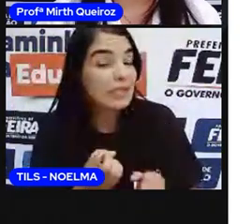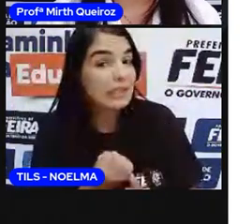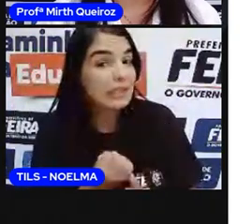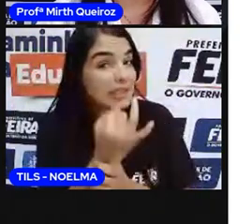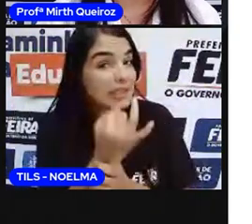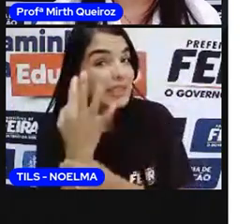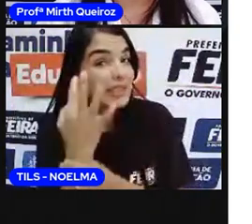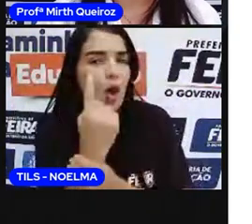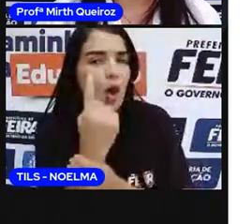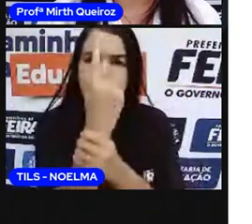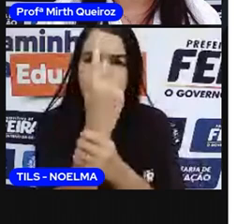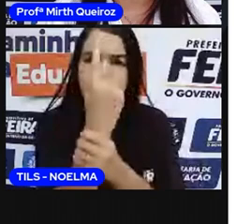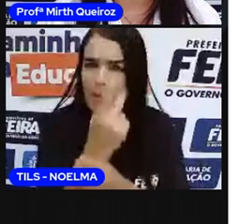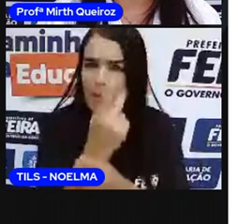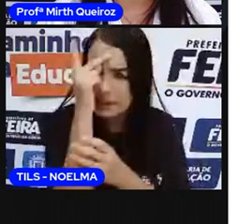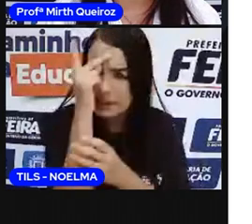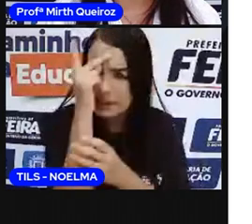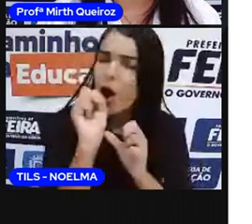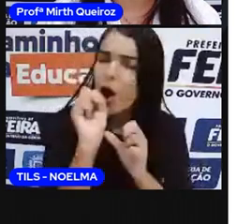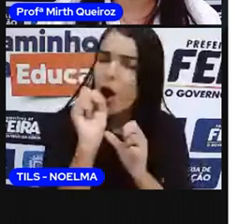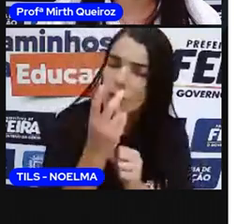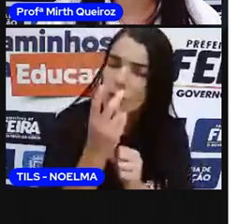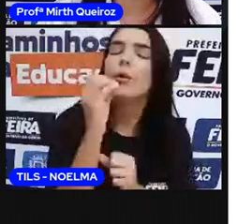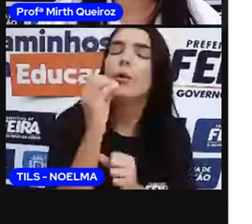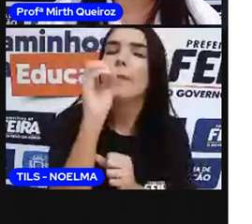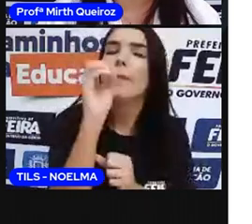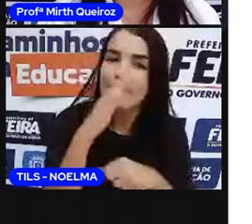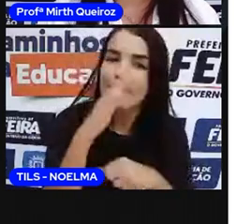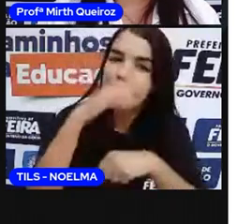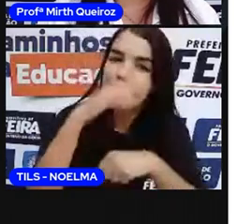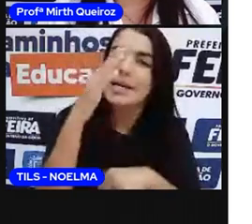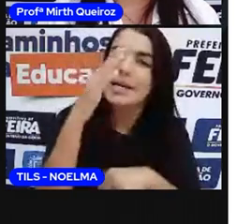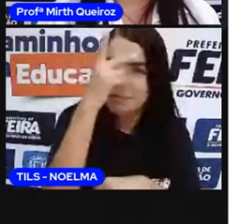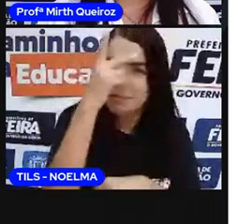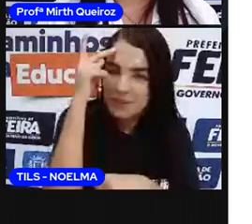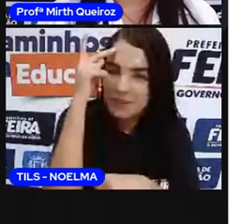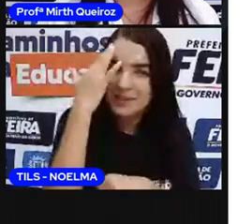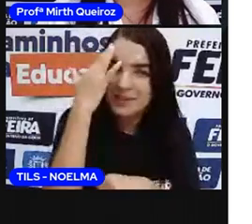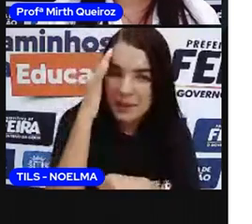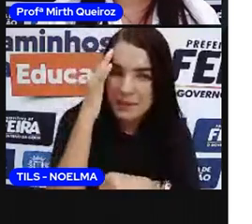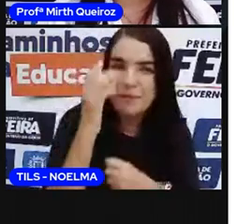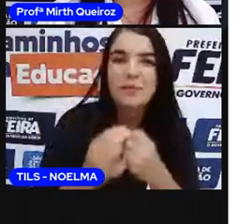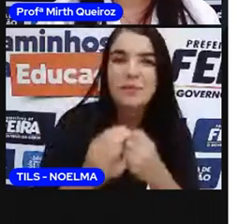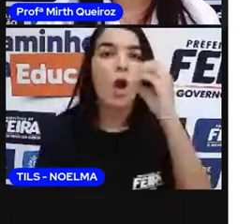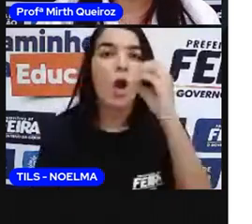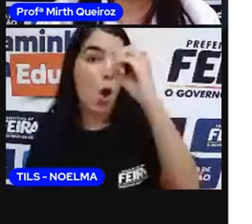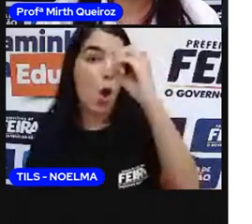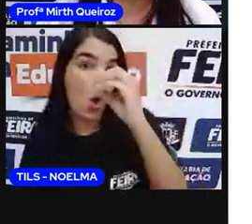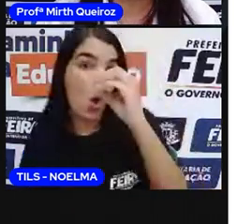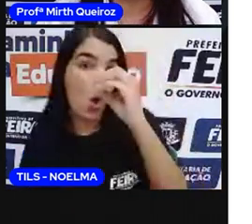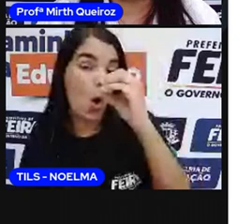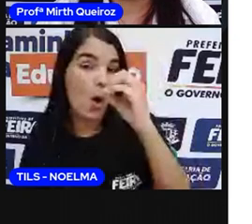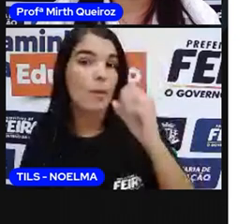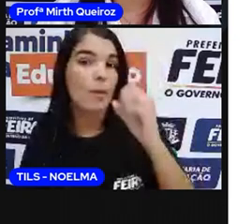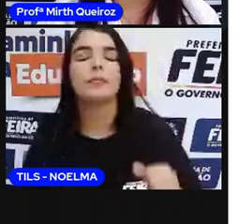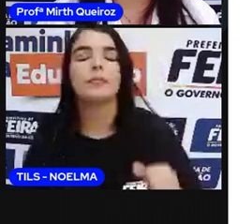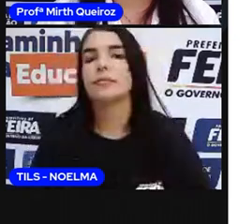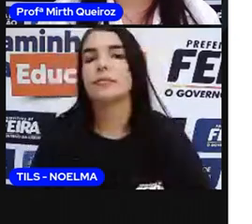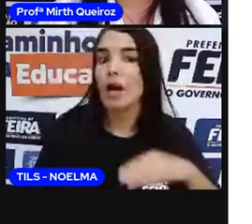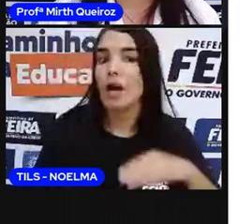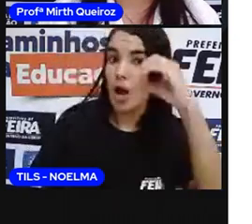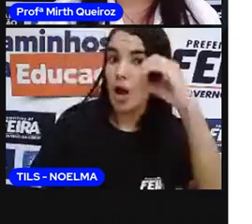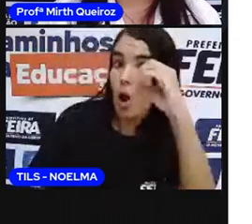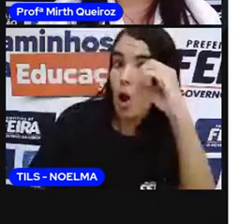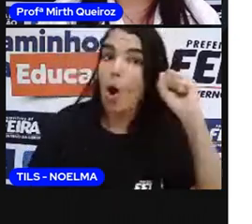É a menina ou as meninas, o menino ou os meninos.